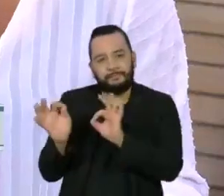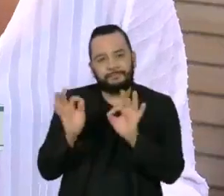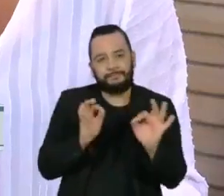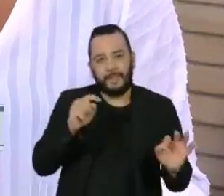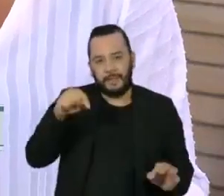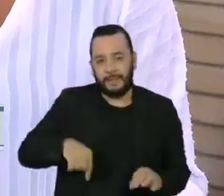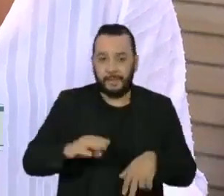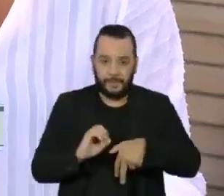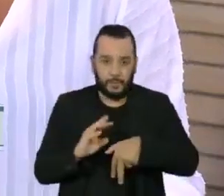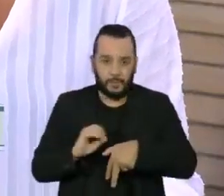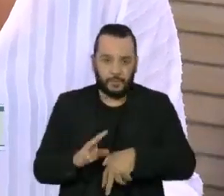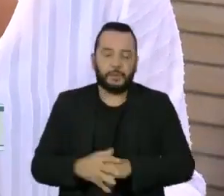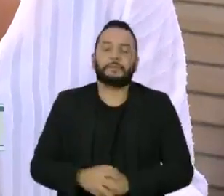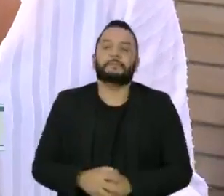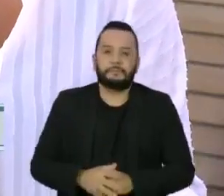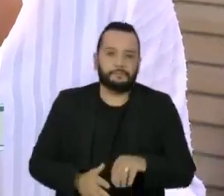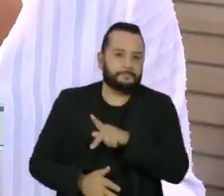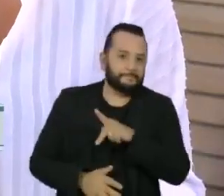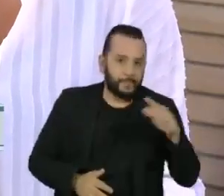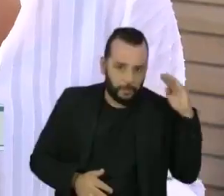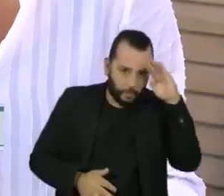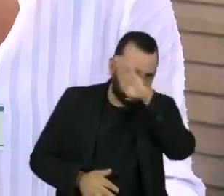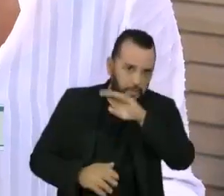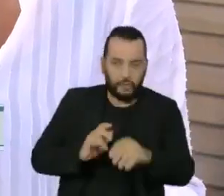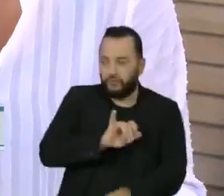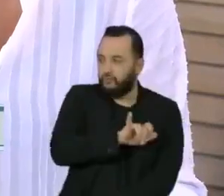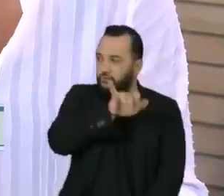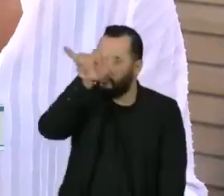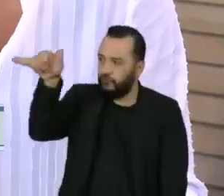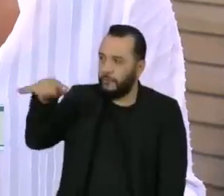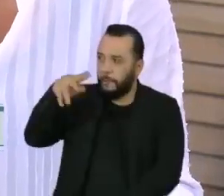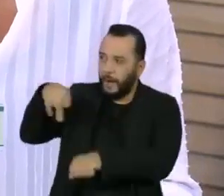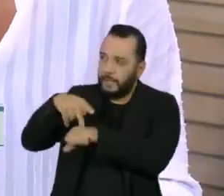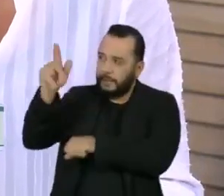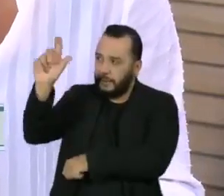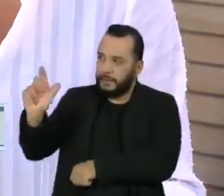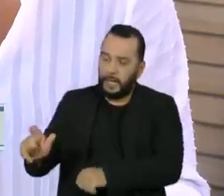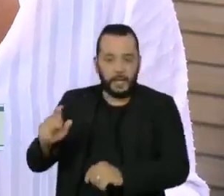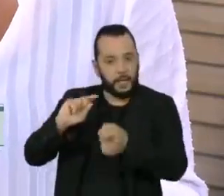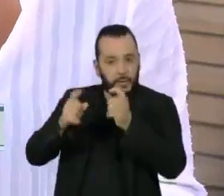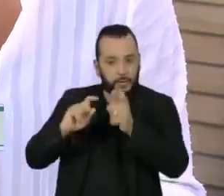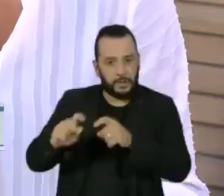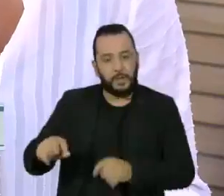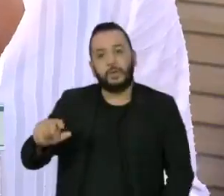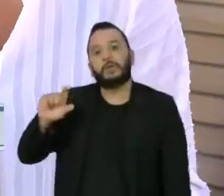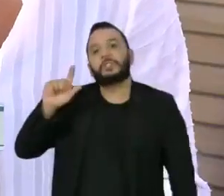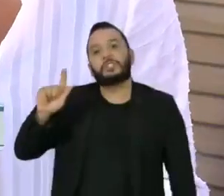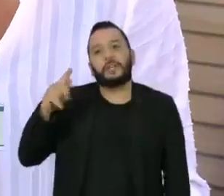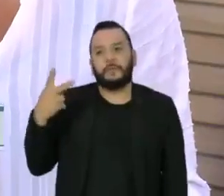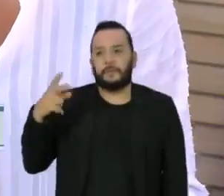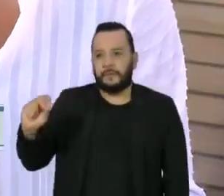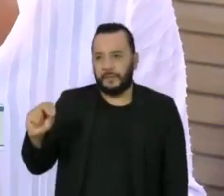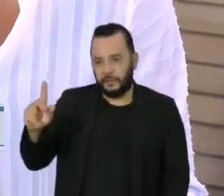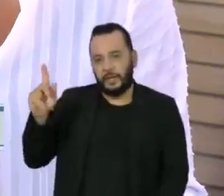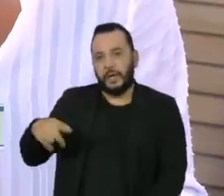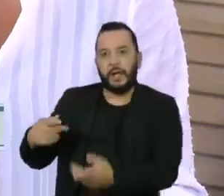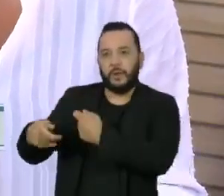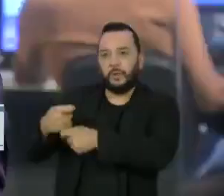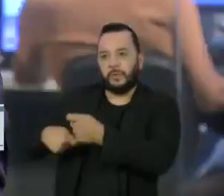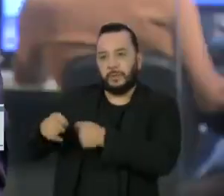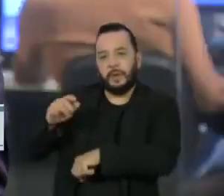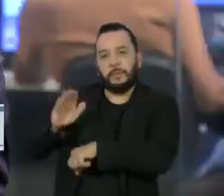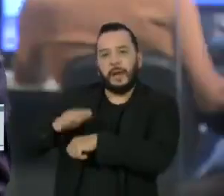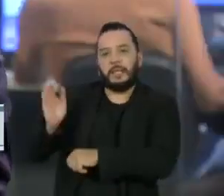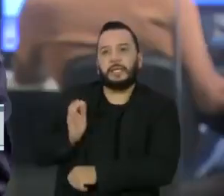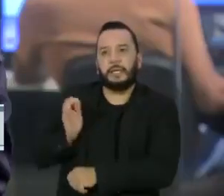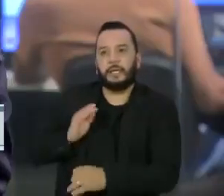O presidente Jair Bolsonaro chegou hoje à Itália para participar da reunião do G20, grupo que reúne as maiores economias do mundo.